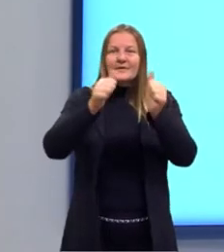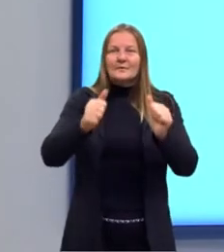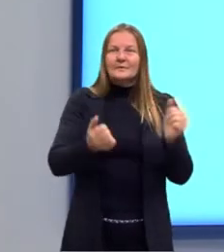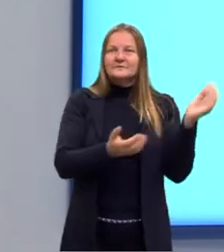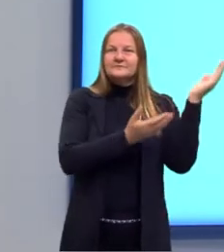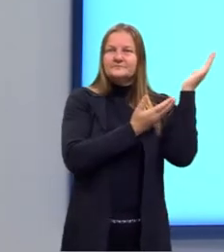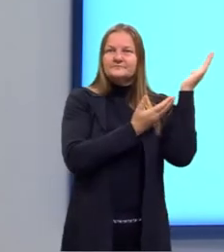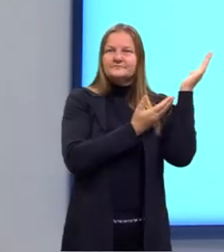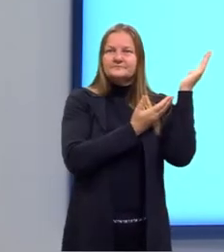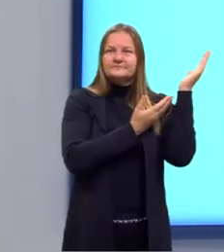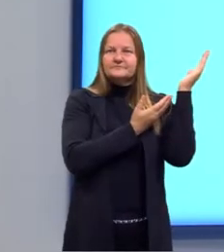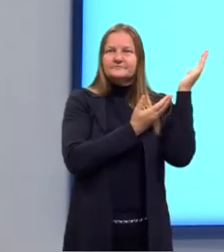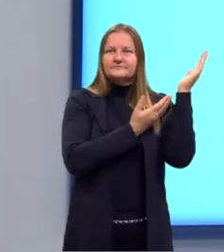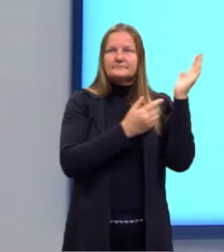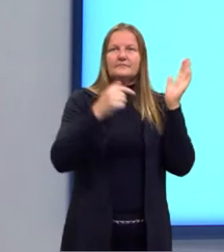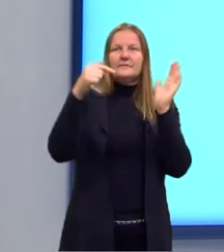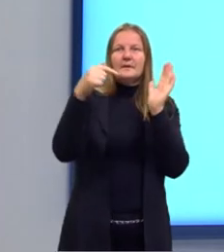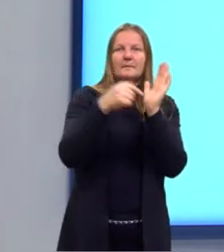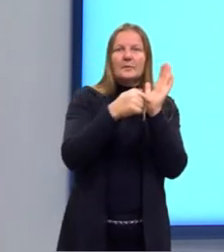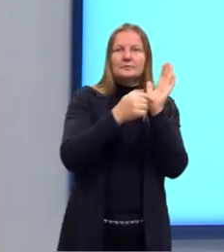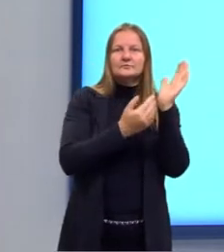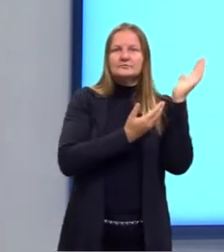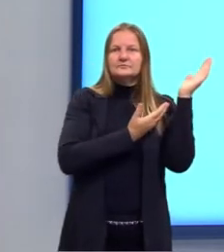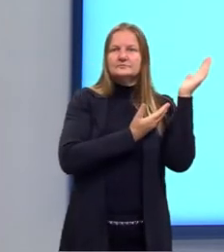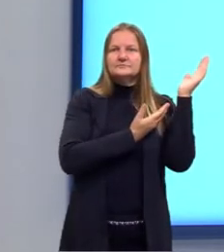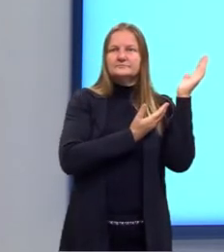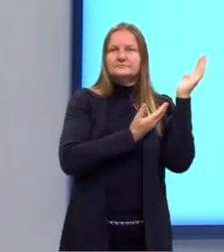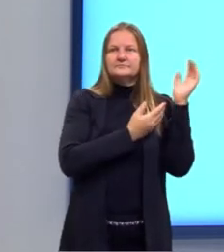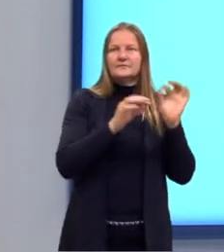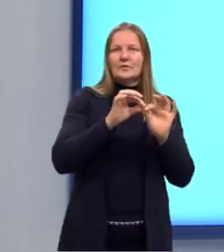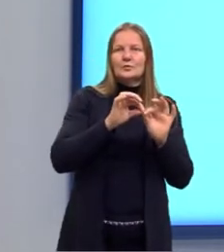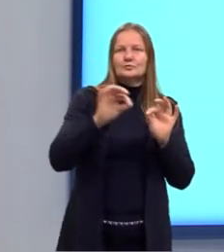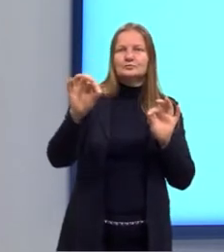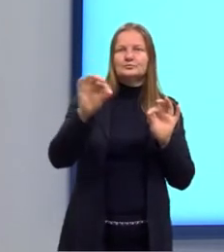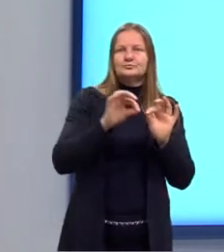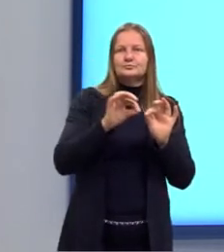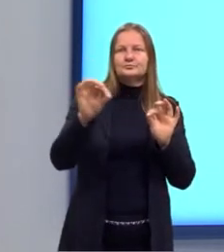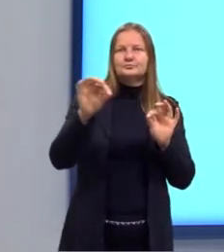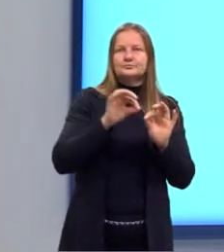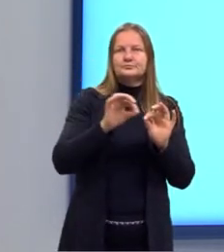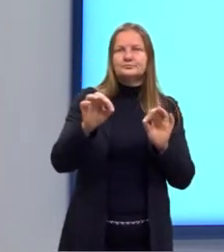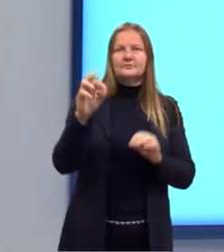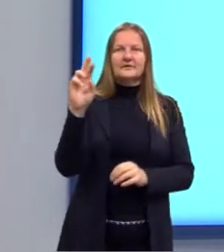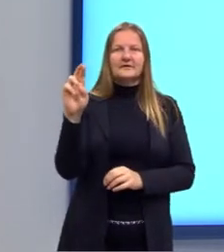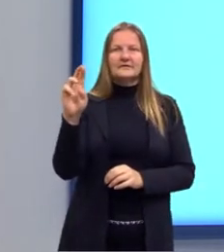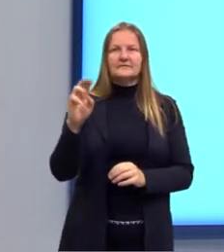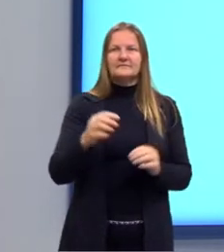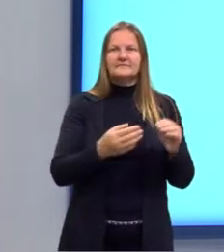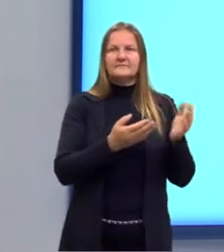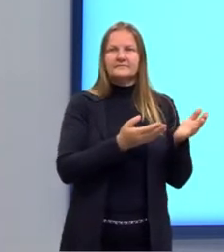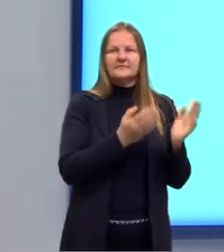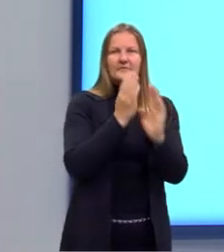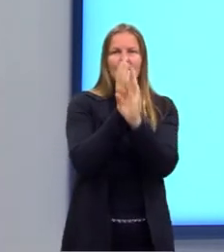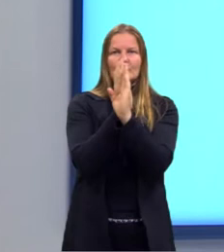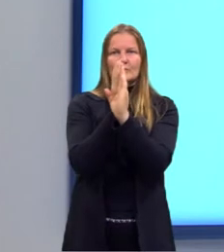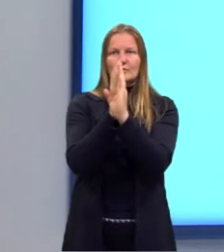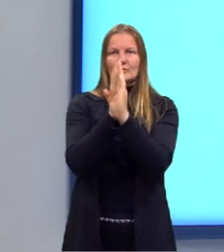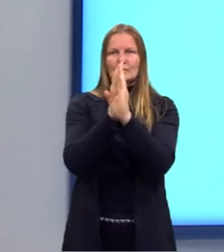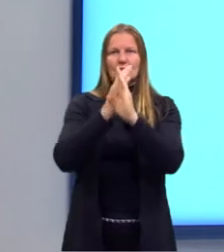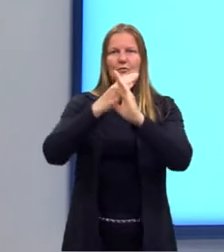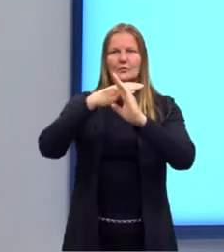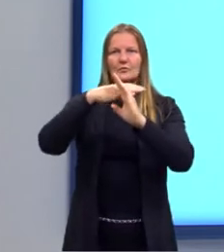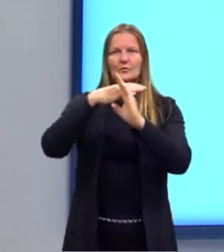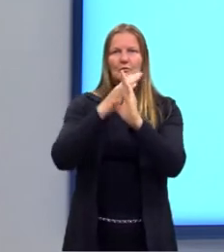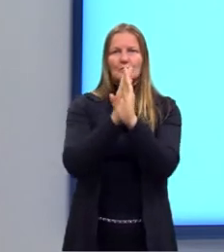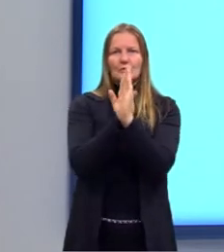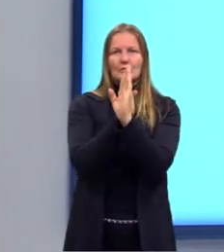chamado ali de ponto P, uma reta ali chamada de reta R. Aqui nós temos planos,